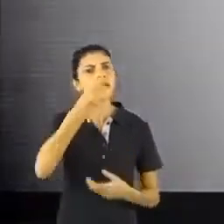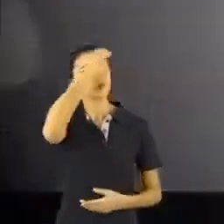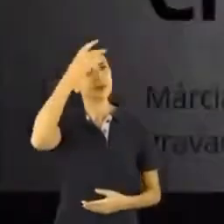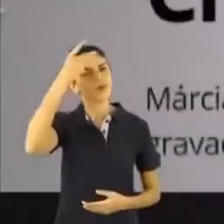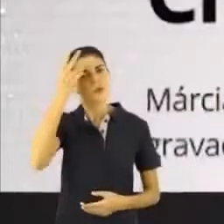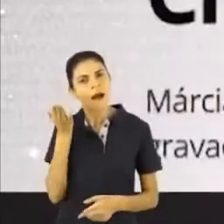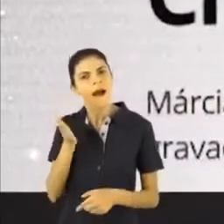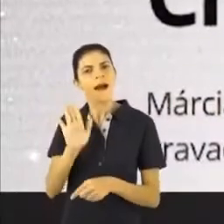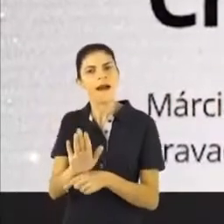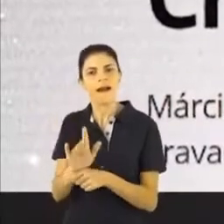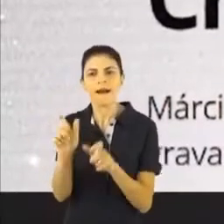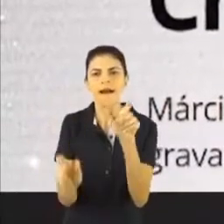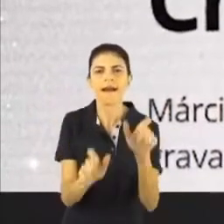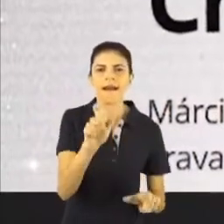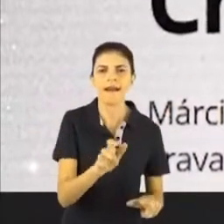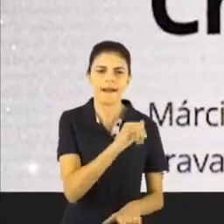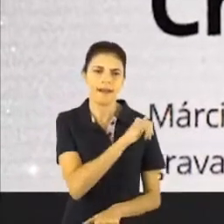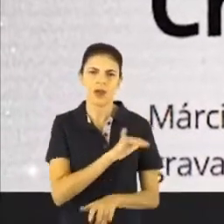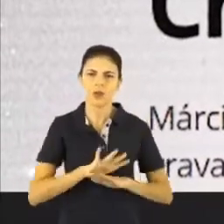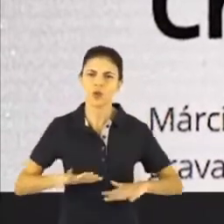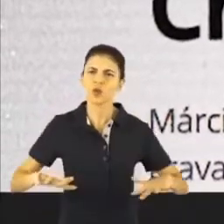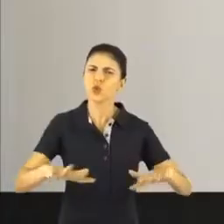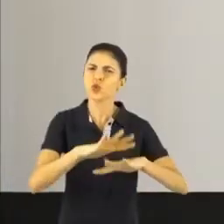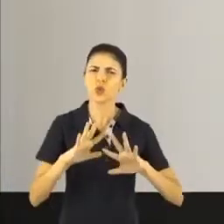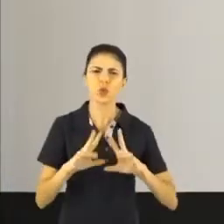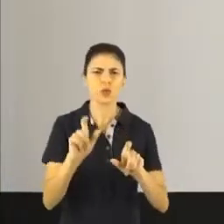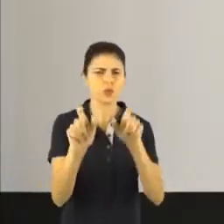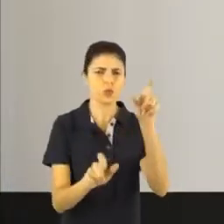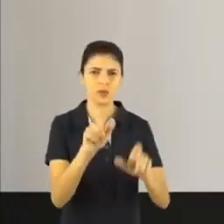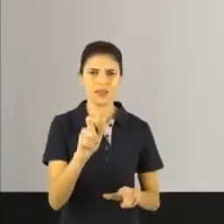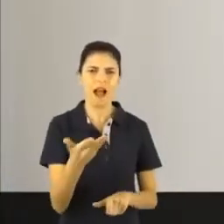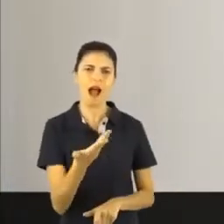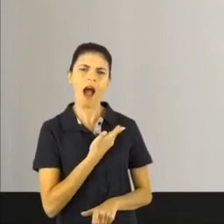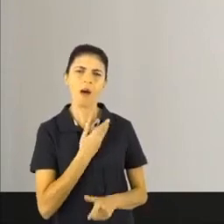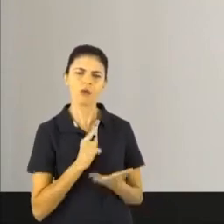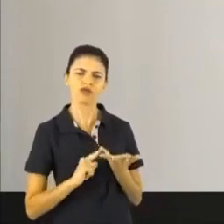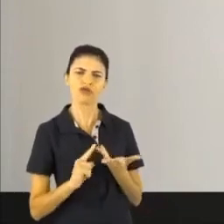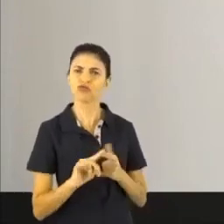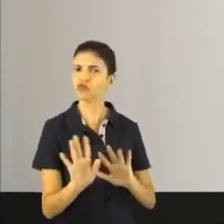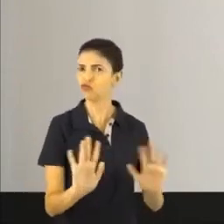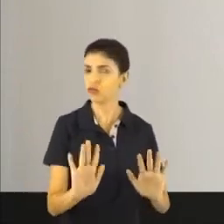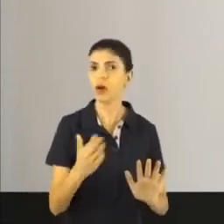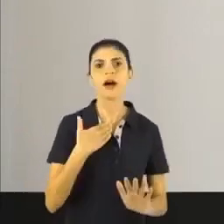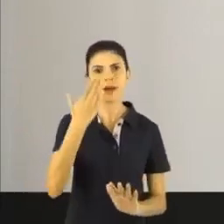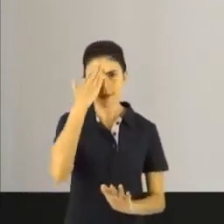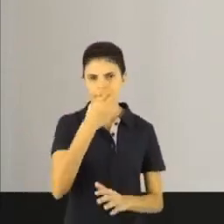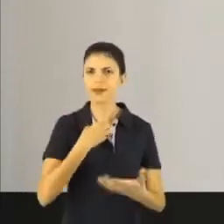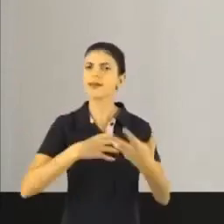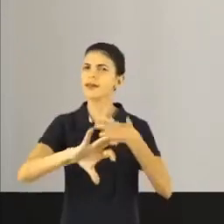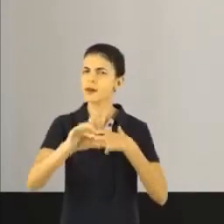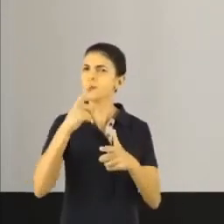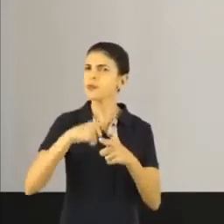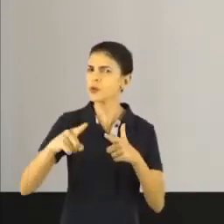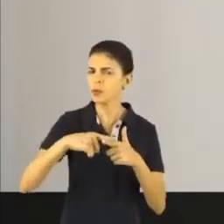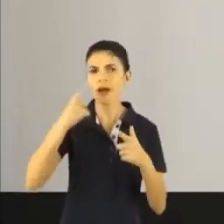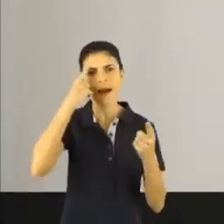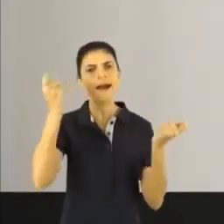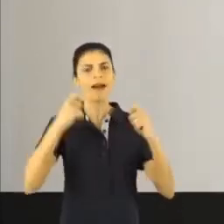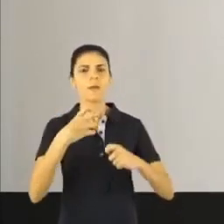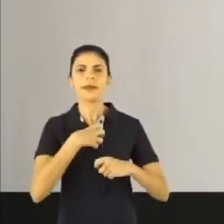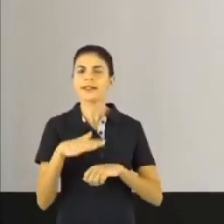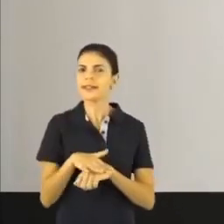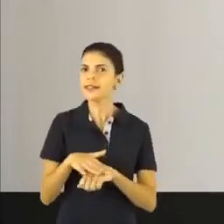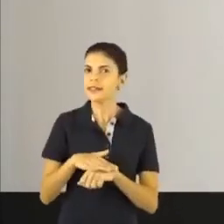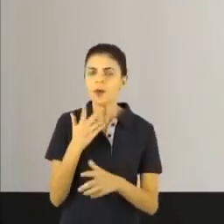para todos os cariocas. E não para os amigos do prefeito. Sei dos problemas que você enfrenta e tenho a capacidade e a